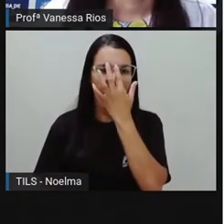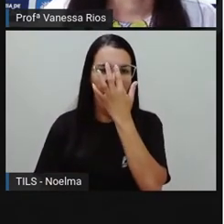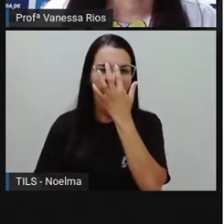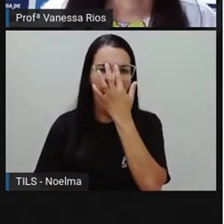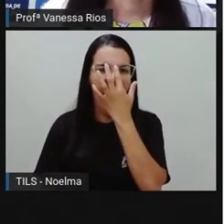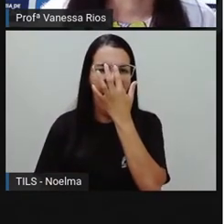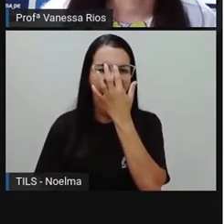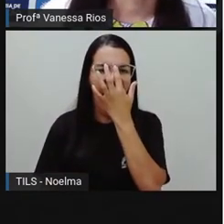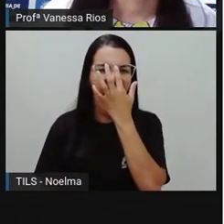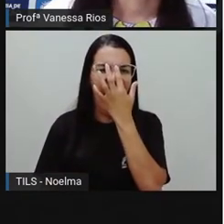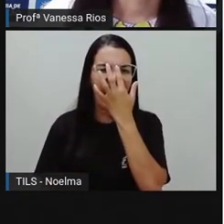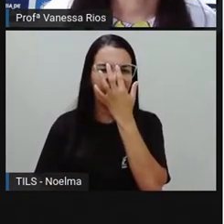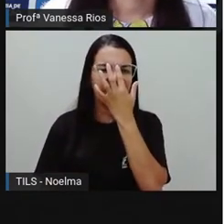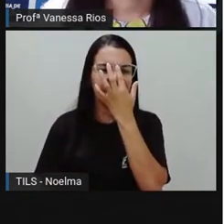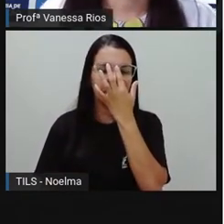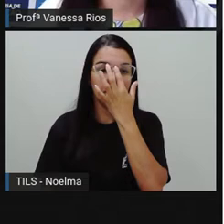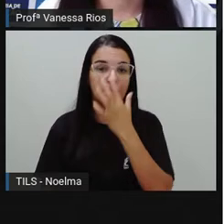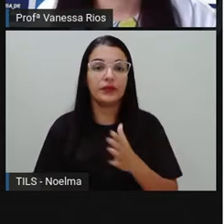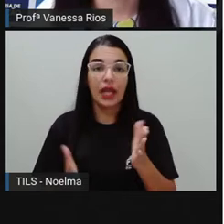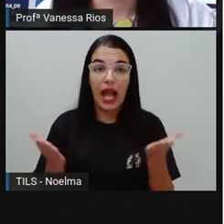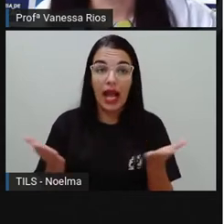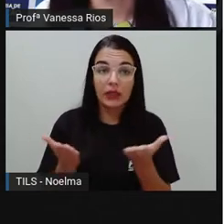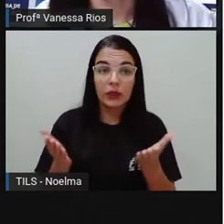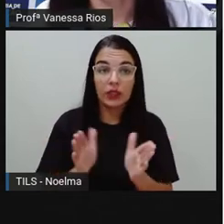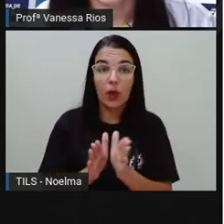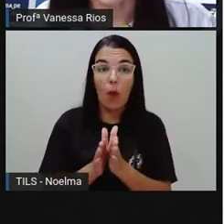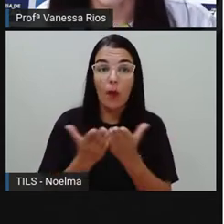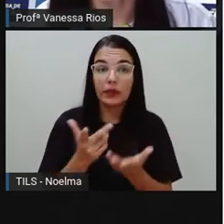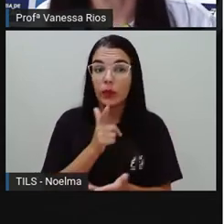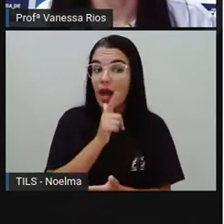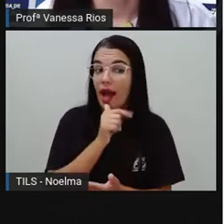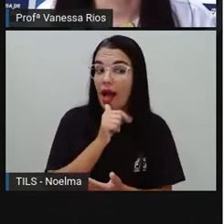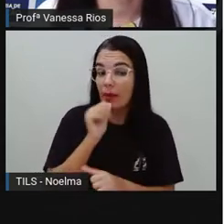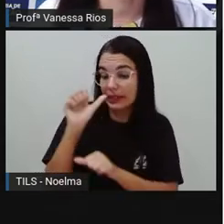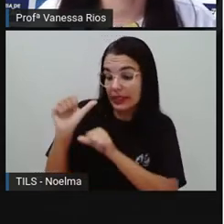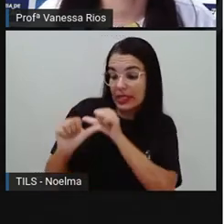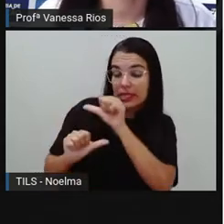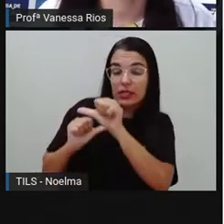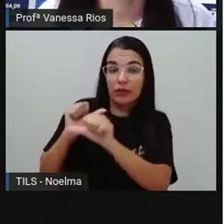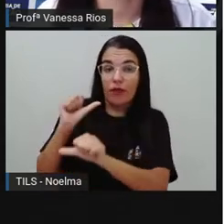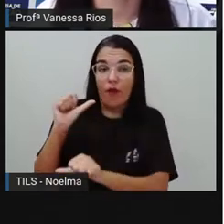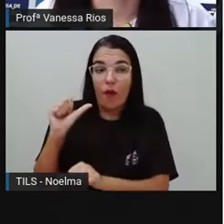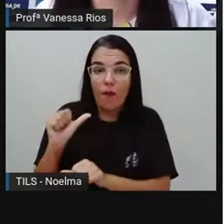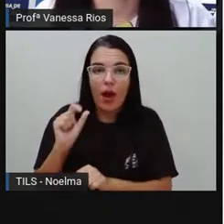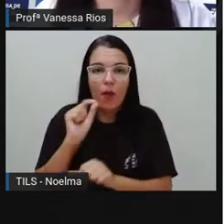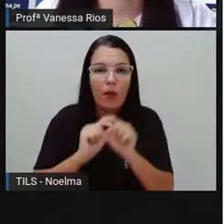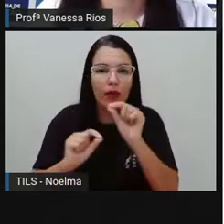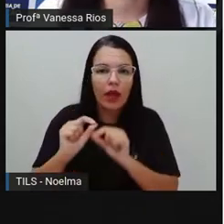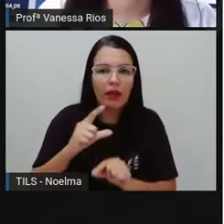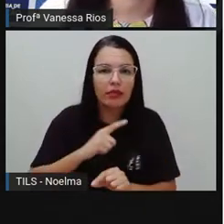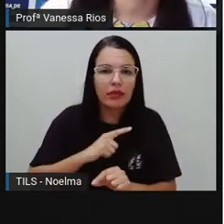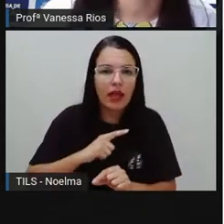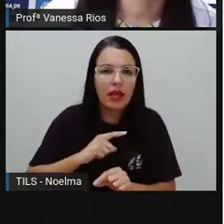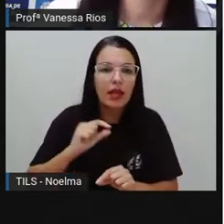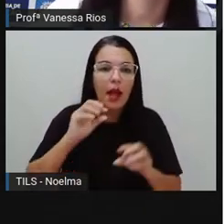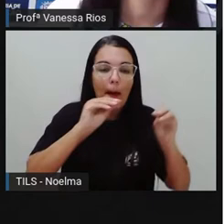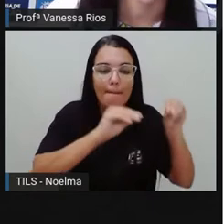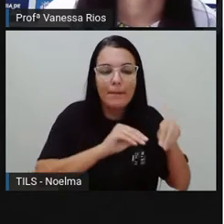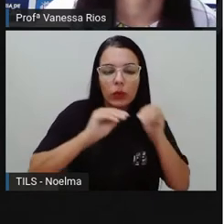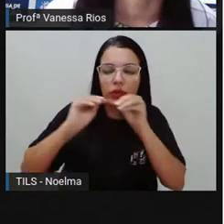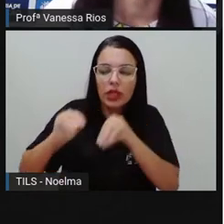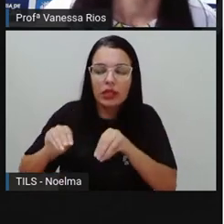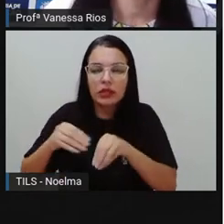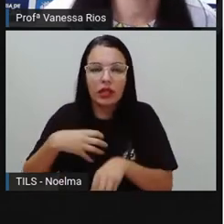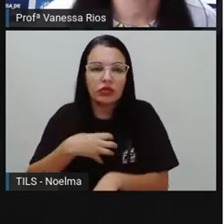E aí quando a água passa de um estado físico para outro, dizemos que ocorreu aí uma mudança de